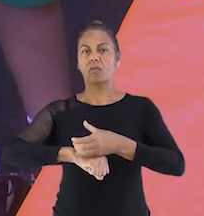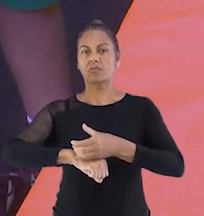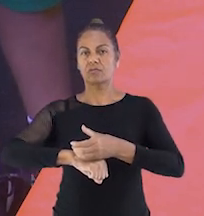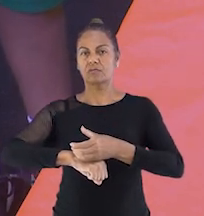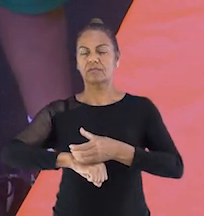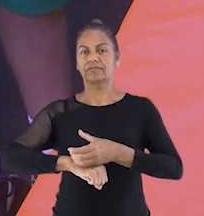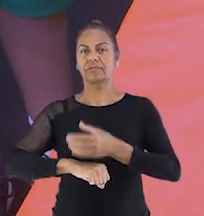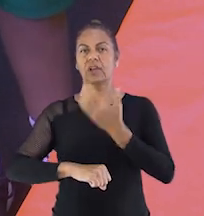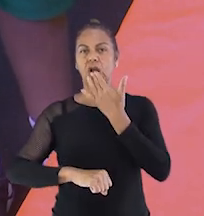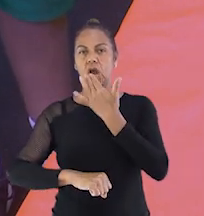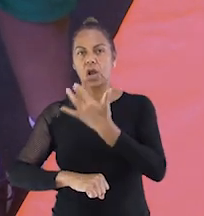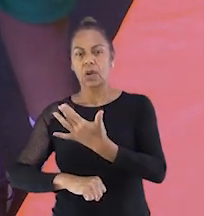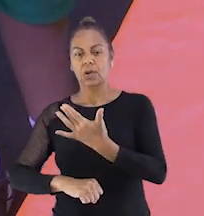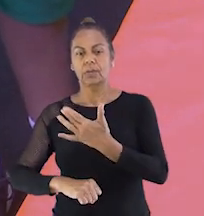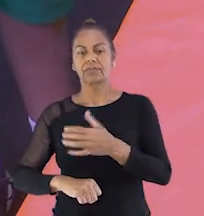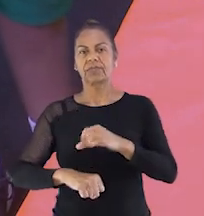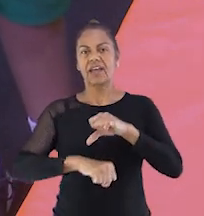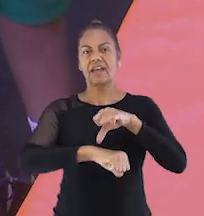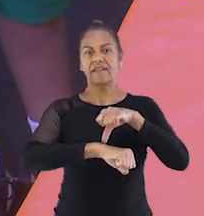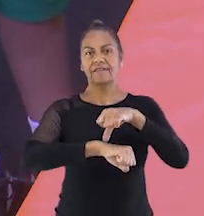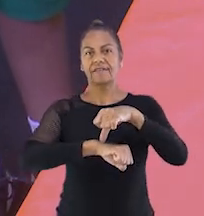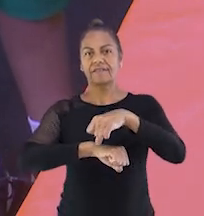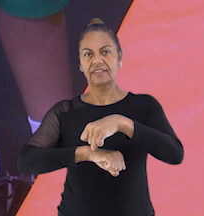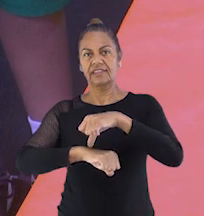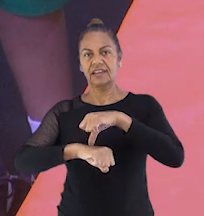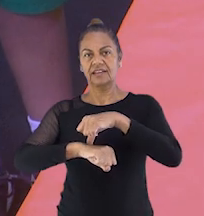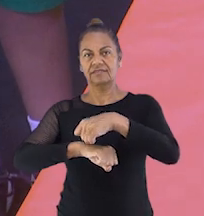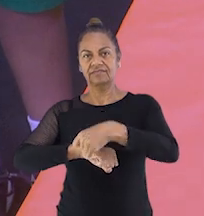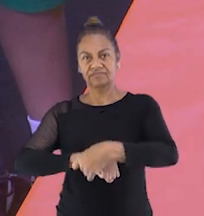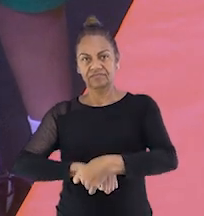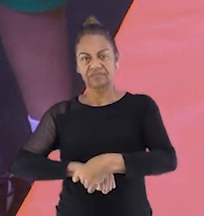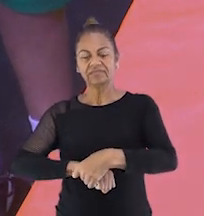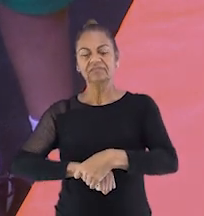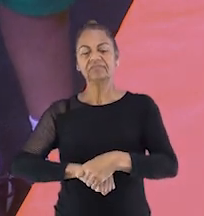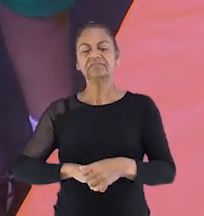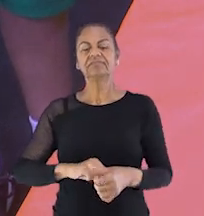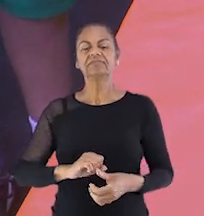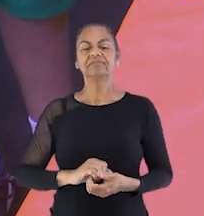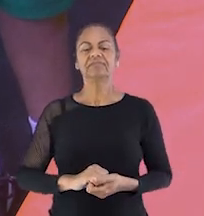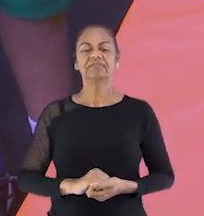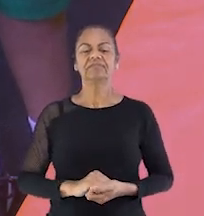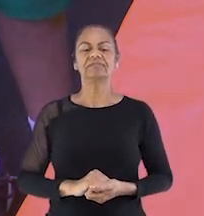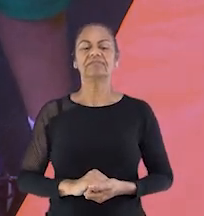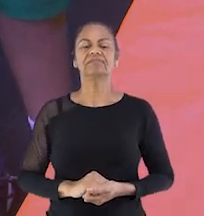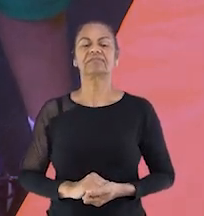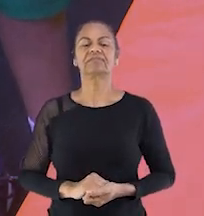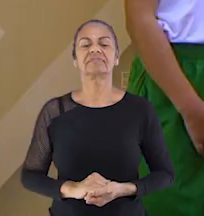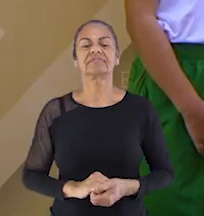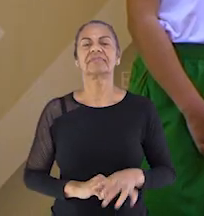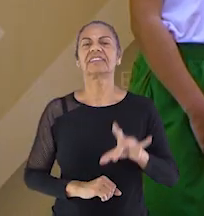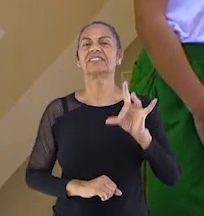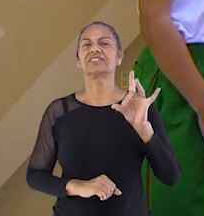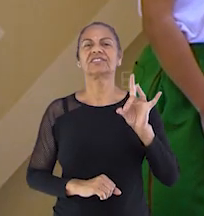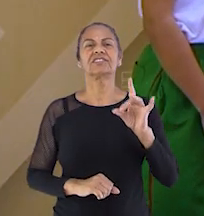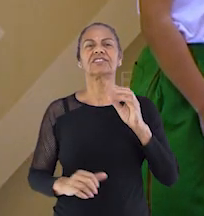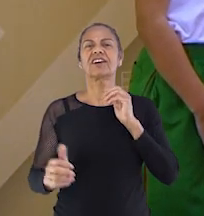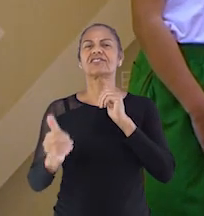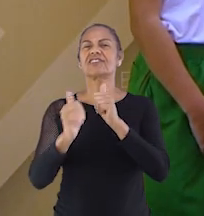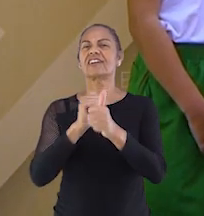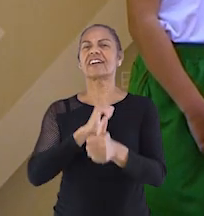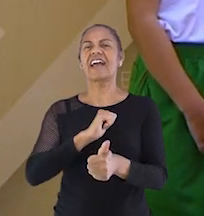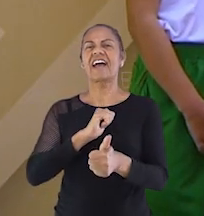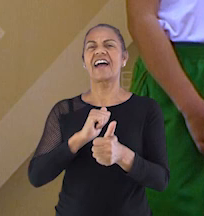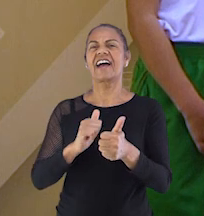a fita adesiva para fazer o jogo e só jogar